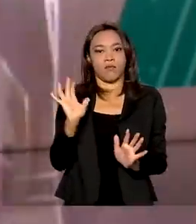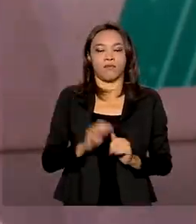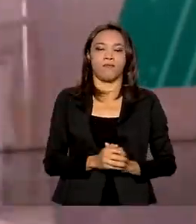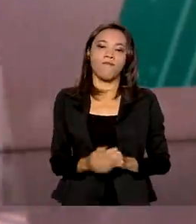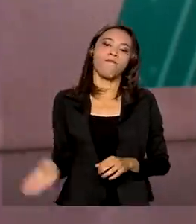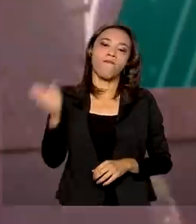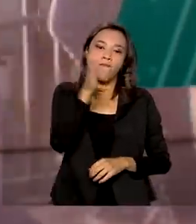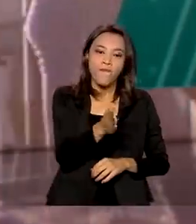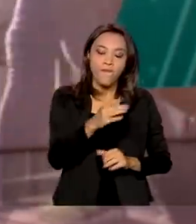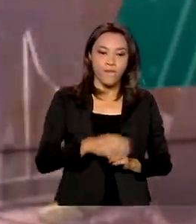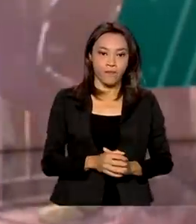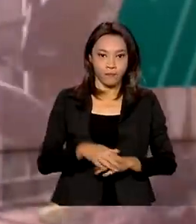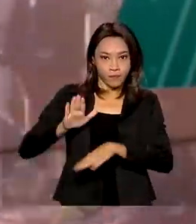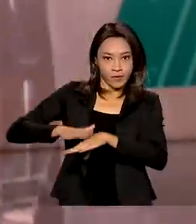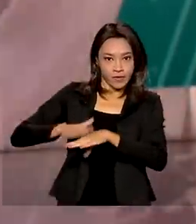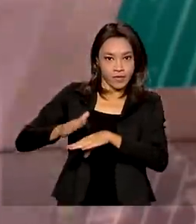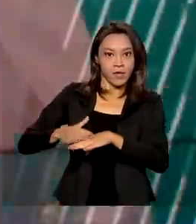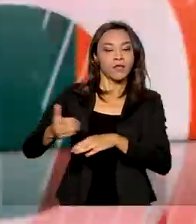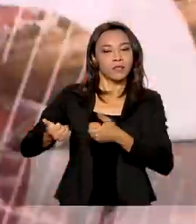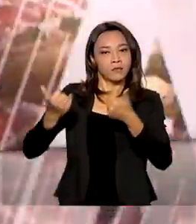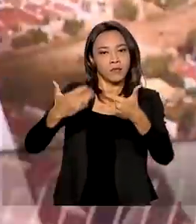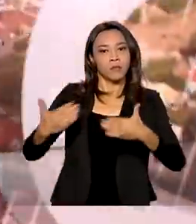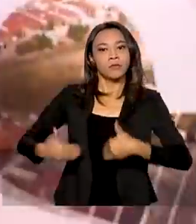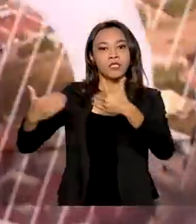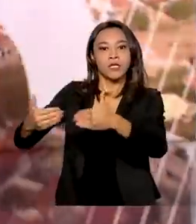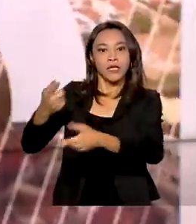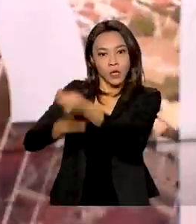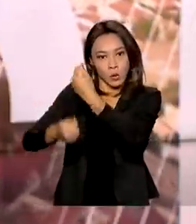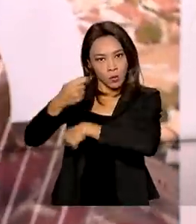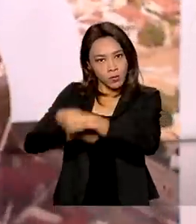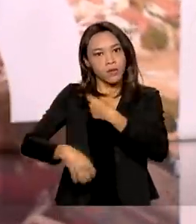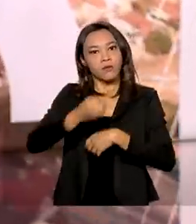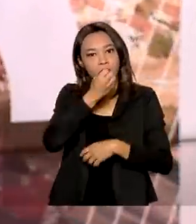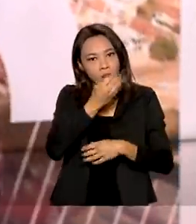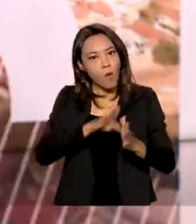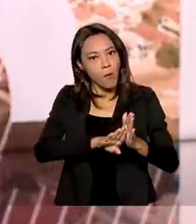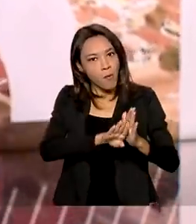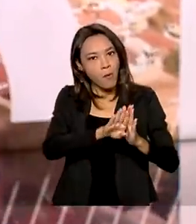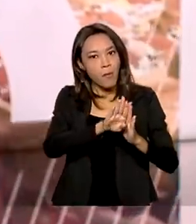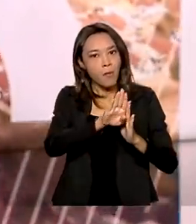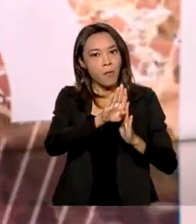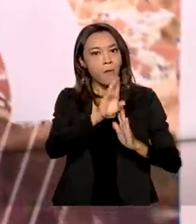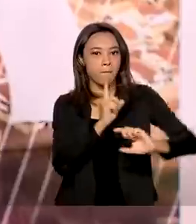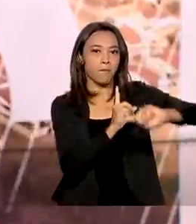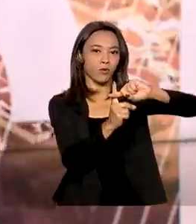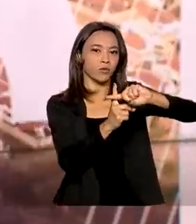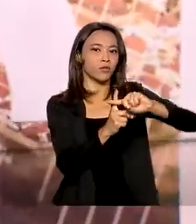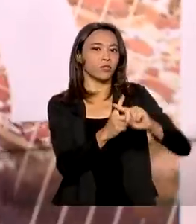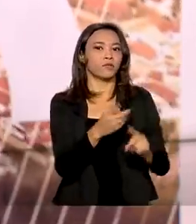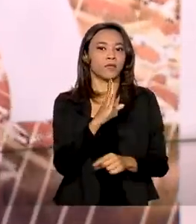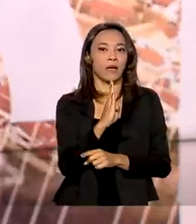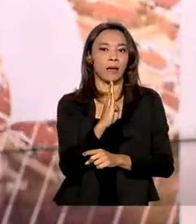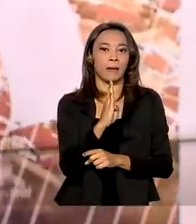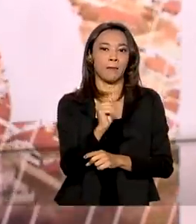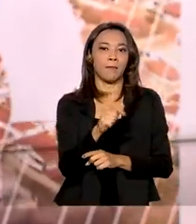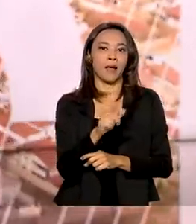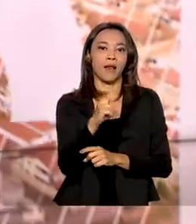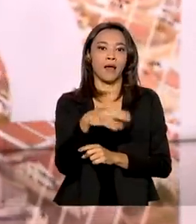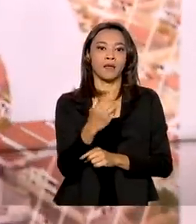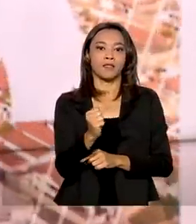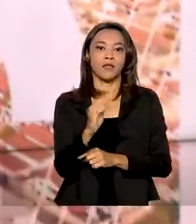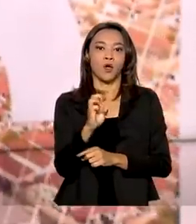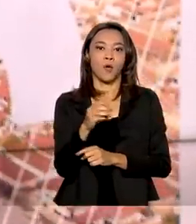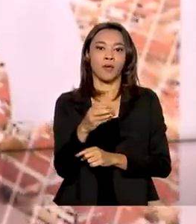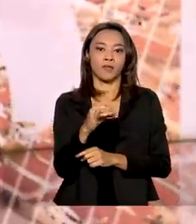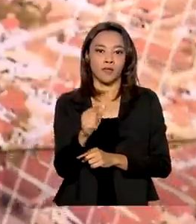Segundo o Ministério da Economia, o Brasil está acumulando saldos positivos na balança comercial desde o começo do ano. Quem analisa o